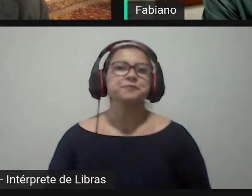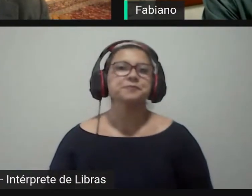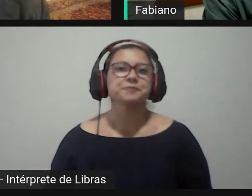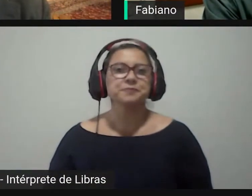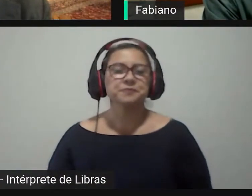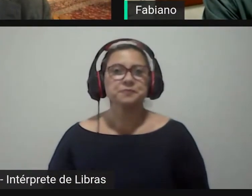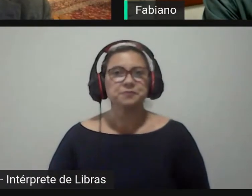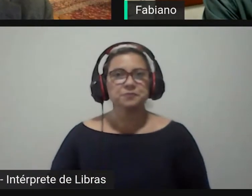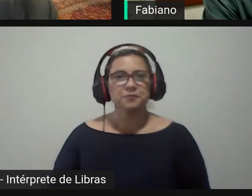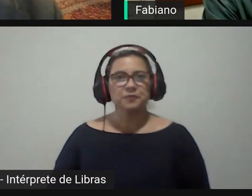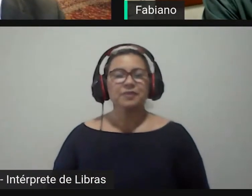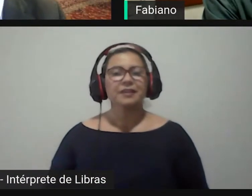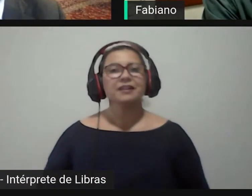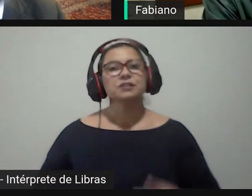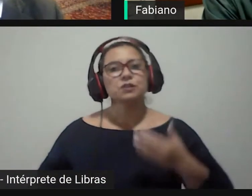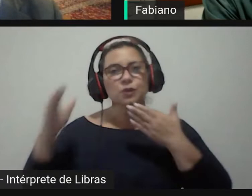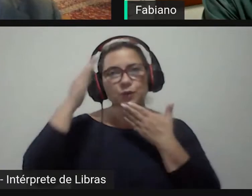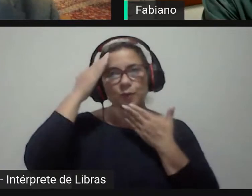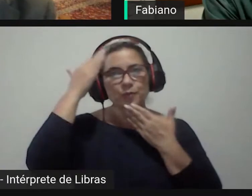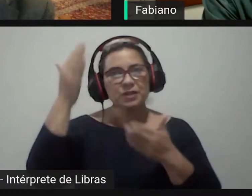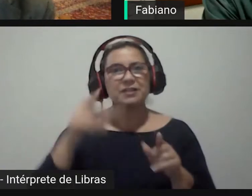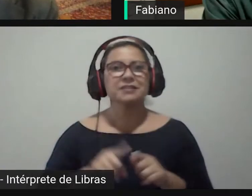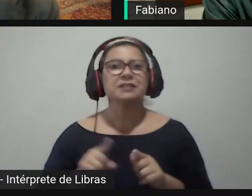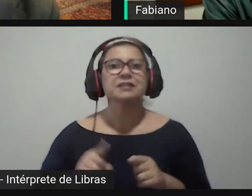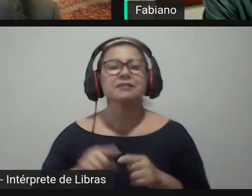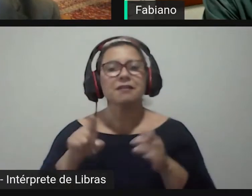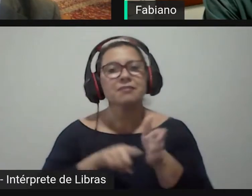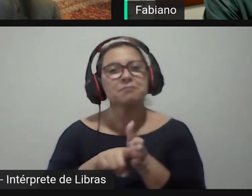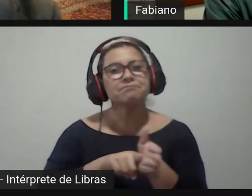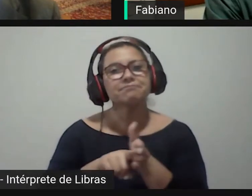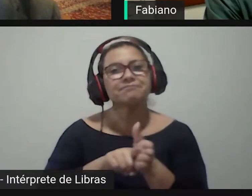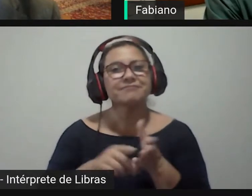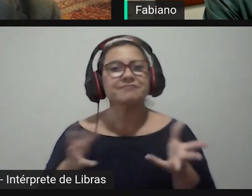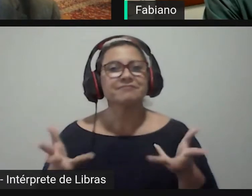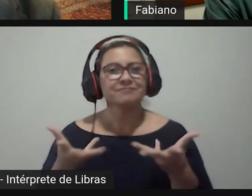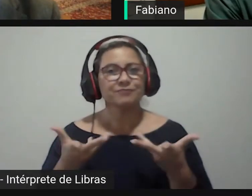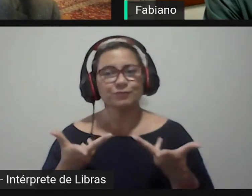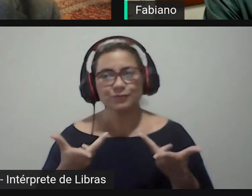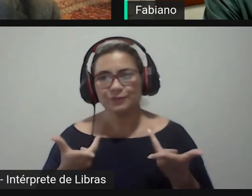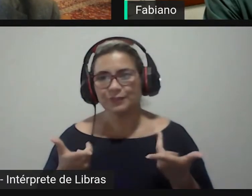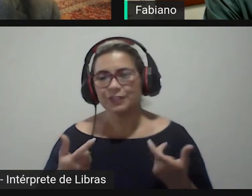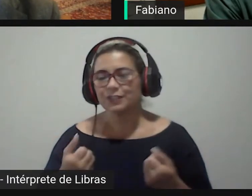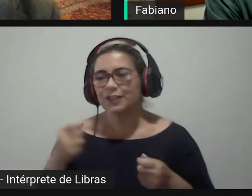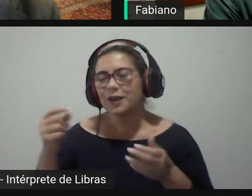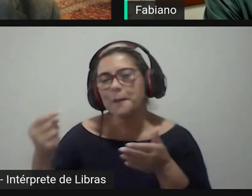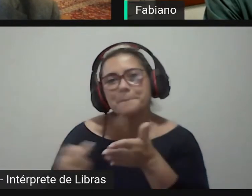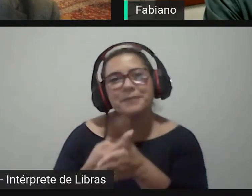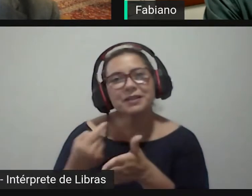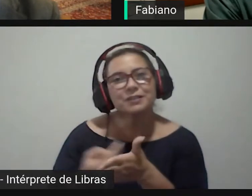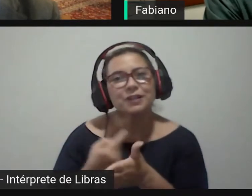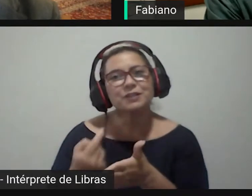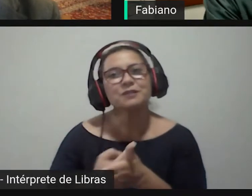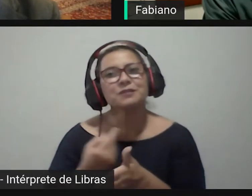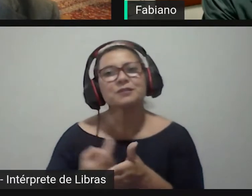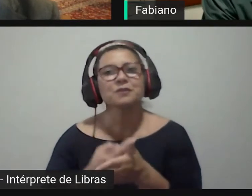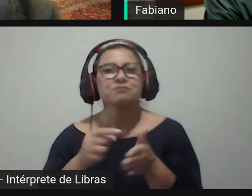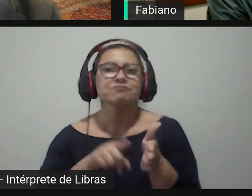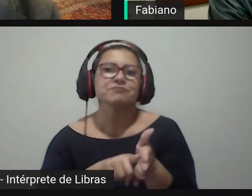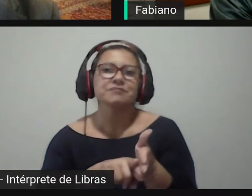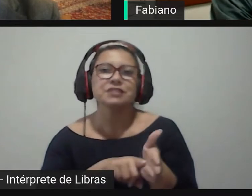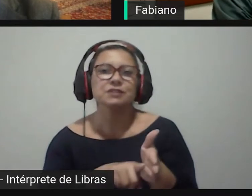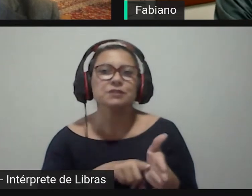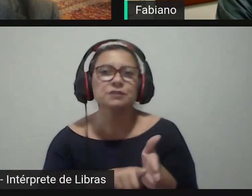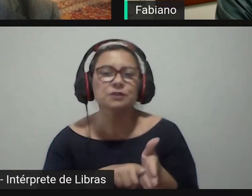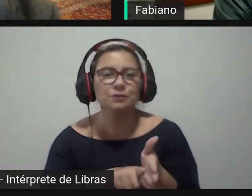Christian, obrigado. Também excelente pesquisa, excelente pergunta, problema a investigado. Eu já tenho aqui